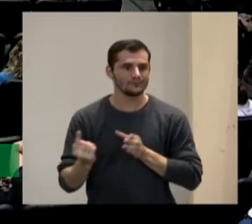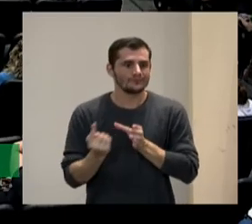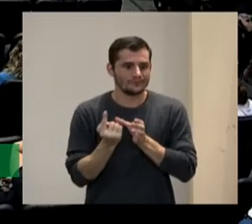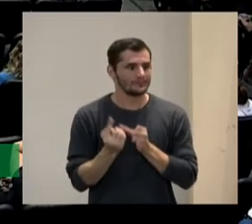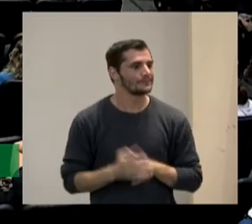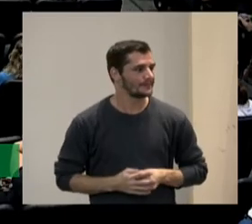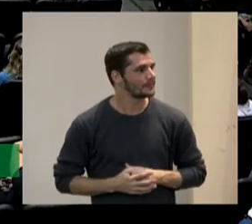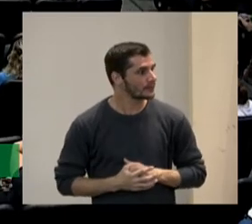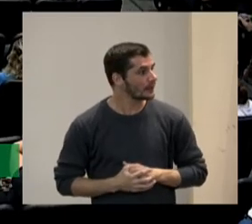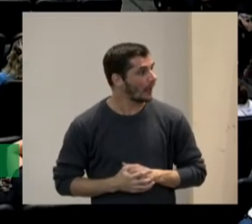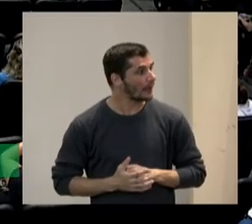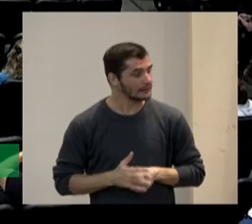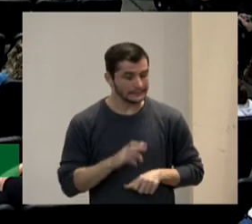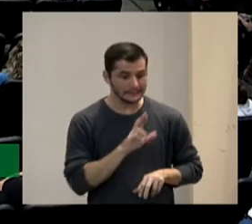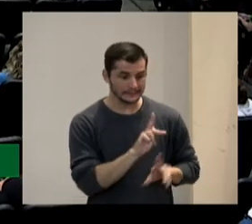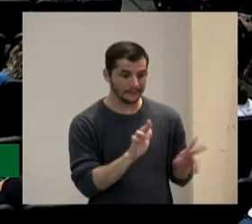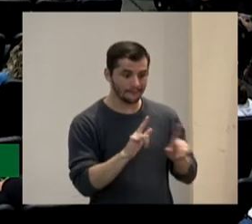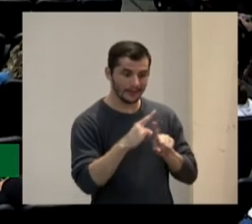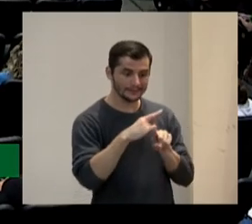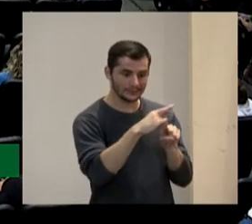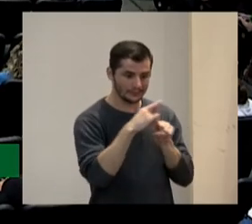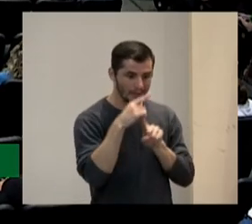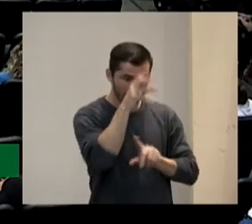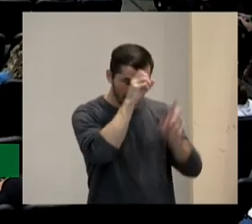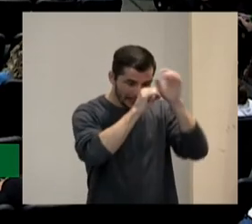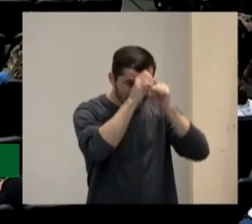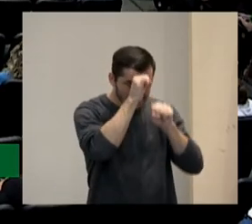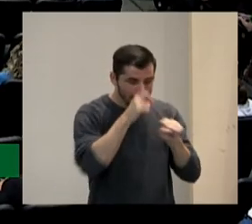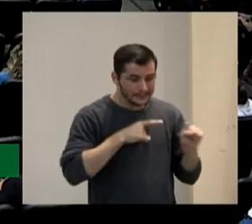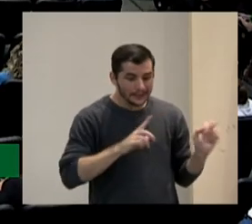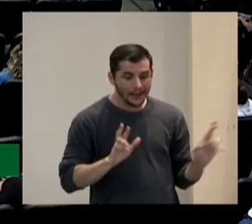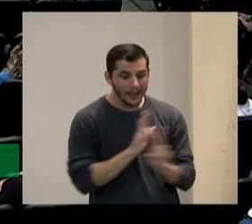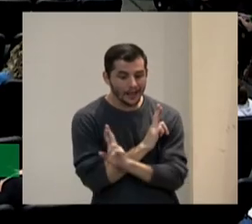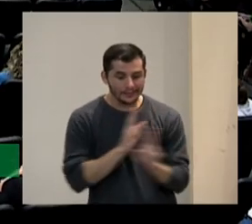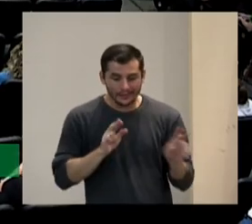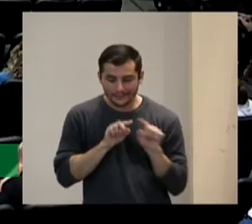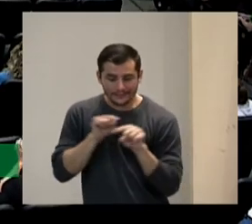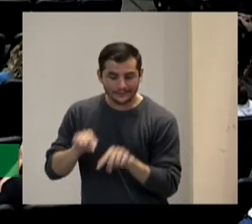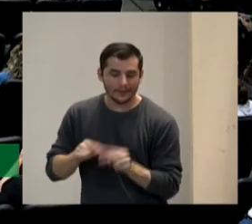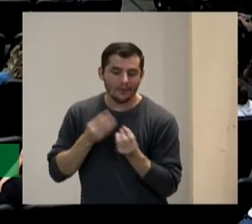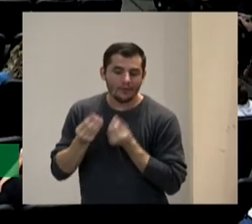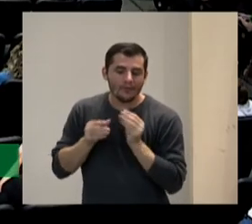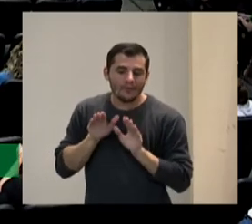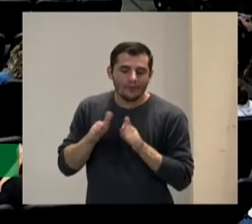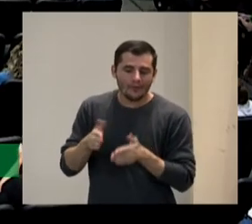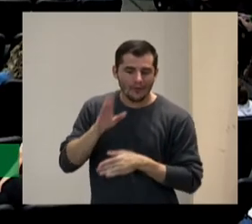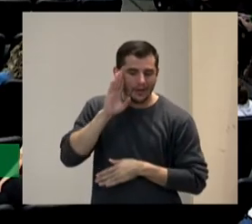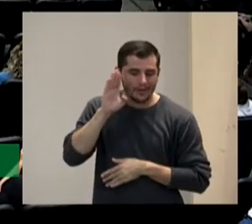estilos de aprendizagem estão relacionados directamente com a quarta